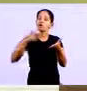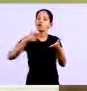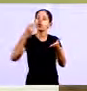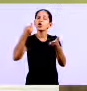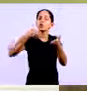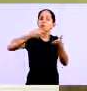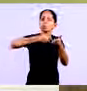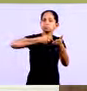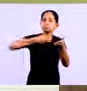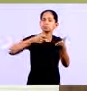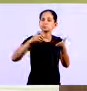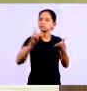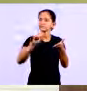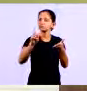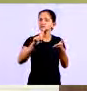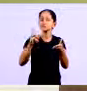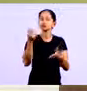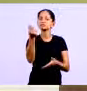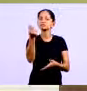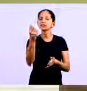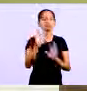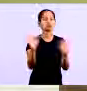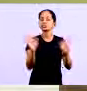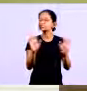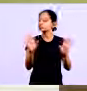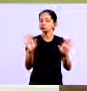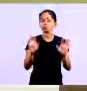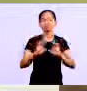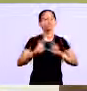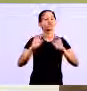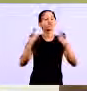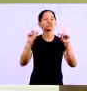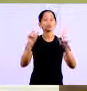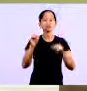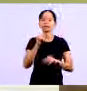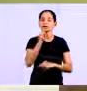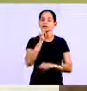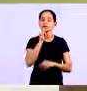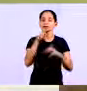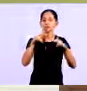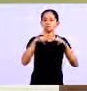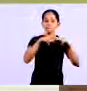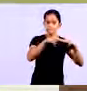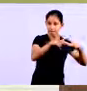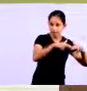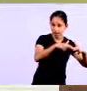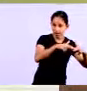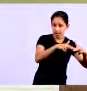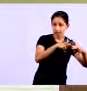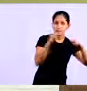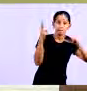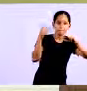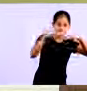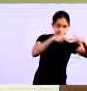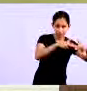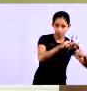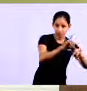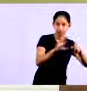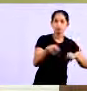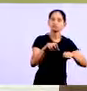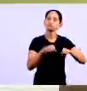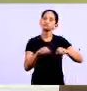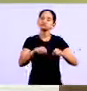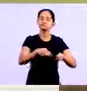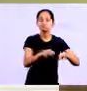pelo mesmo Scanner do code de bar Você com Por exemplo Você vai estar com O seu carrinho Do supermercado cheio Ao invés de O